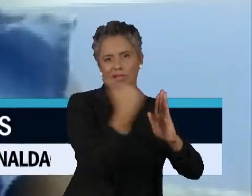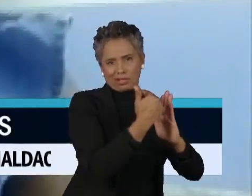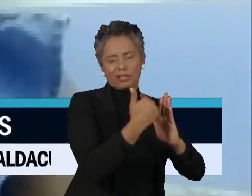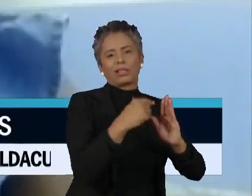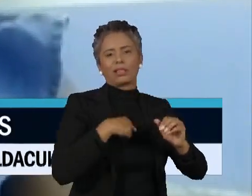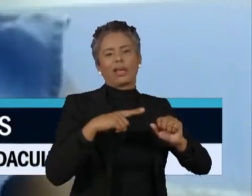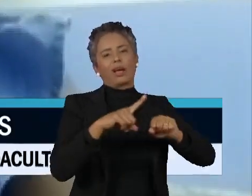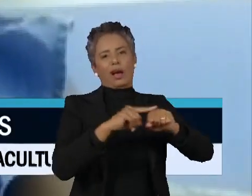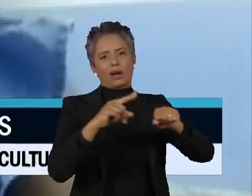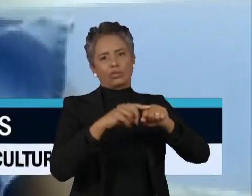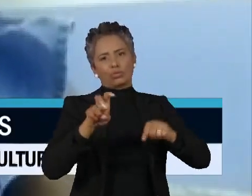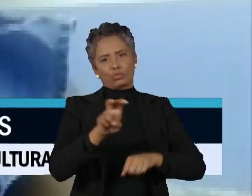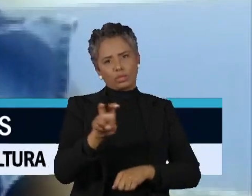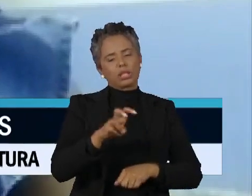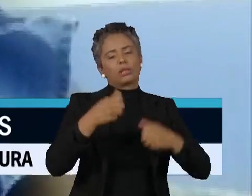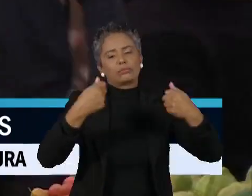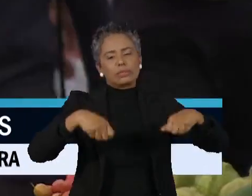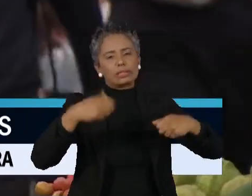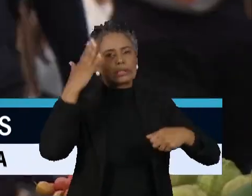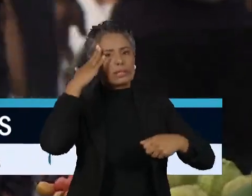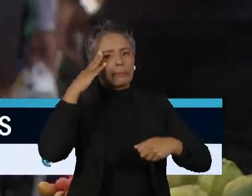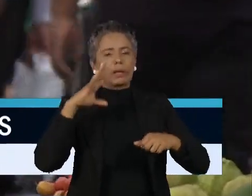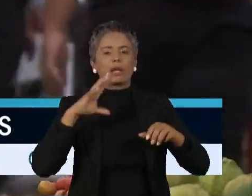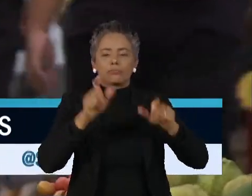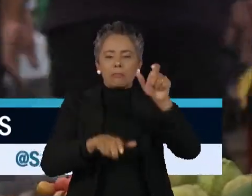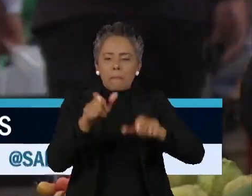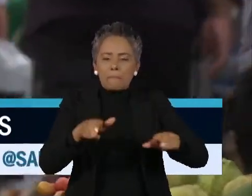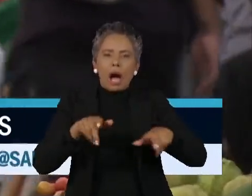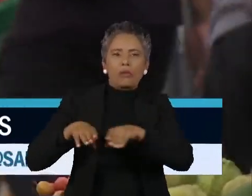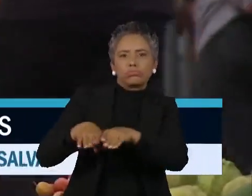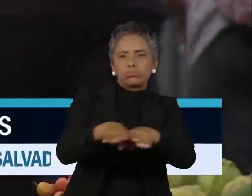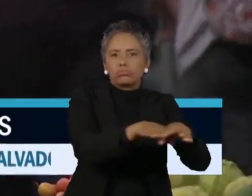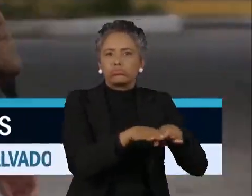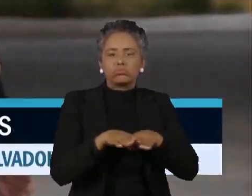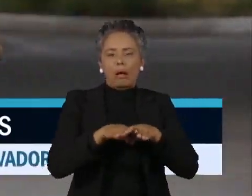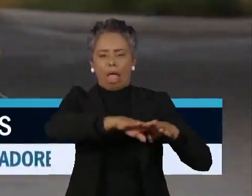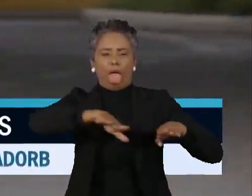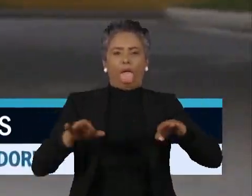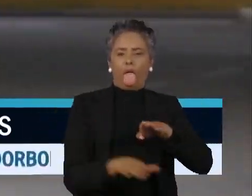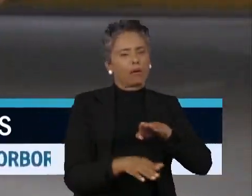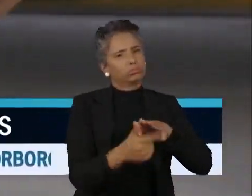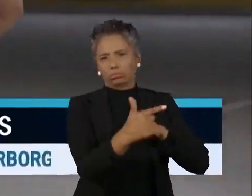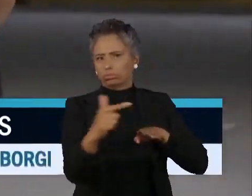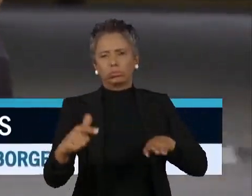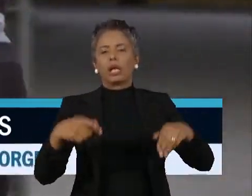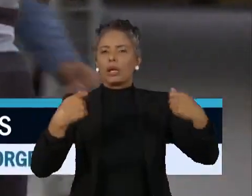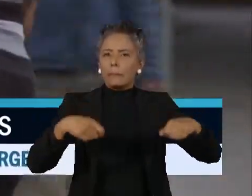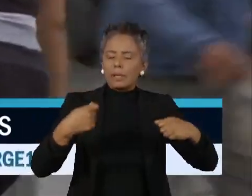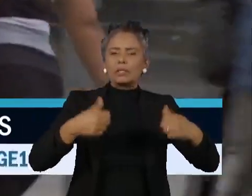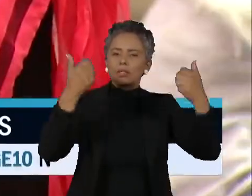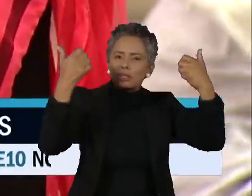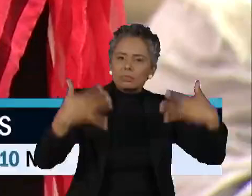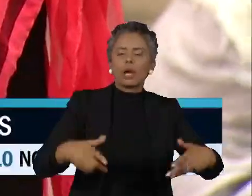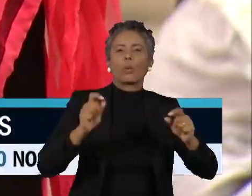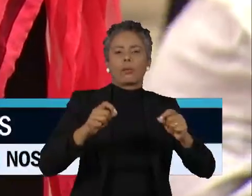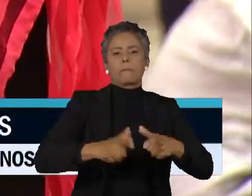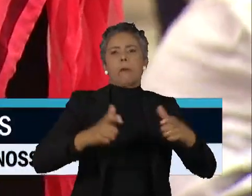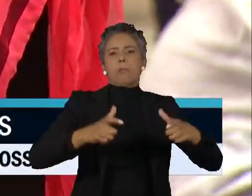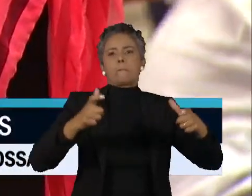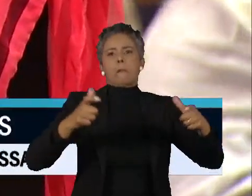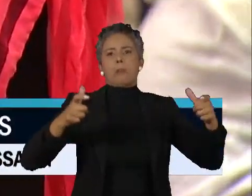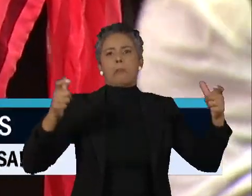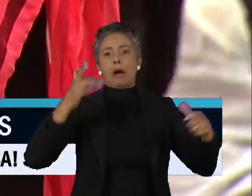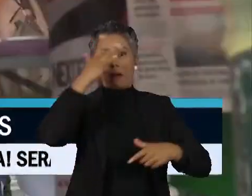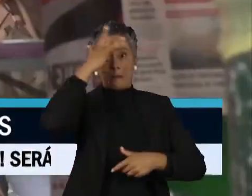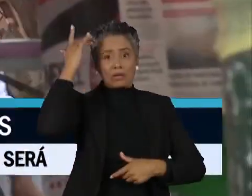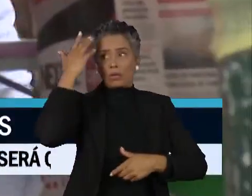5º, todas as pessoas são iguais e devem ser tratadas com igualdade. Nós estamos falando de um contingente grande que ficou lá atrás,